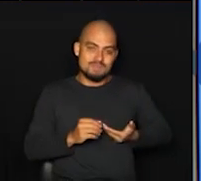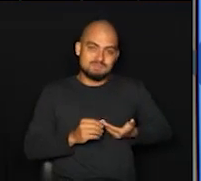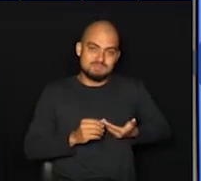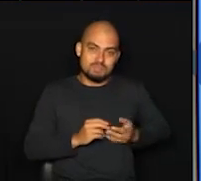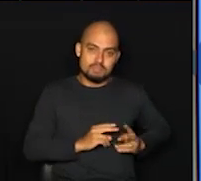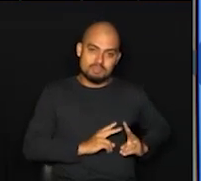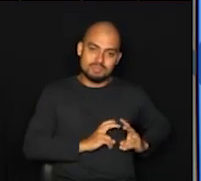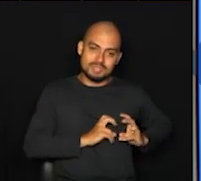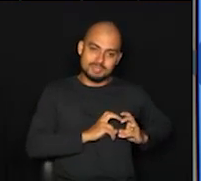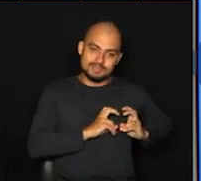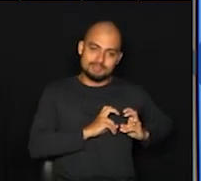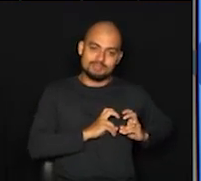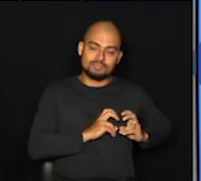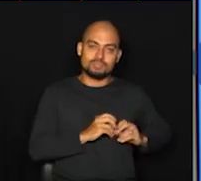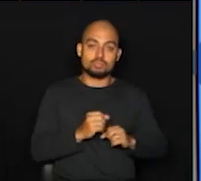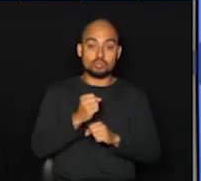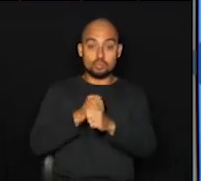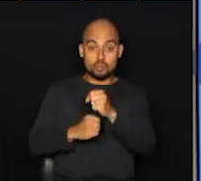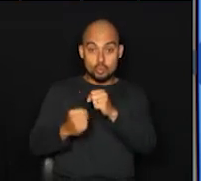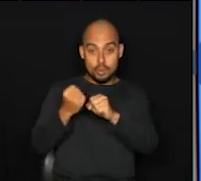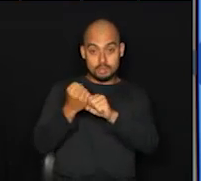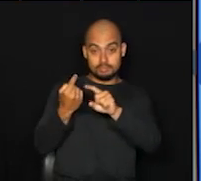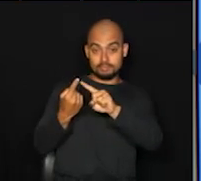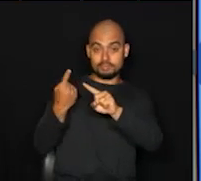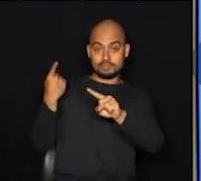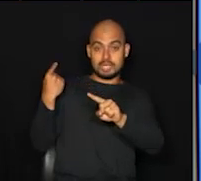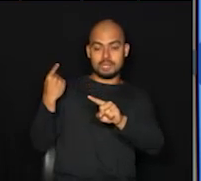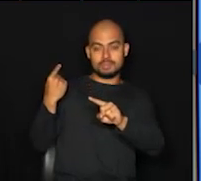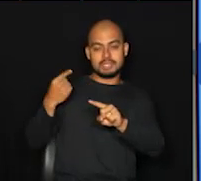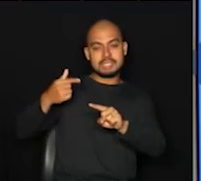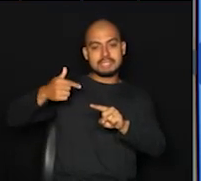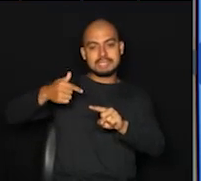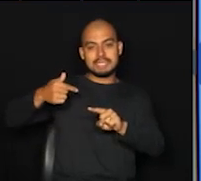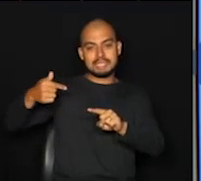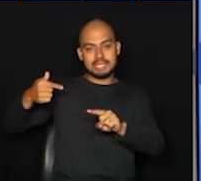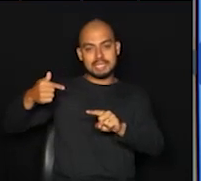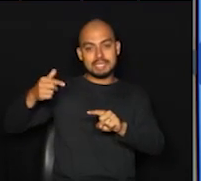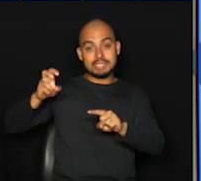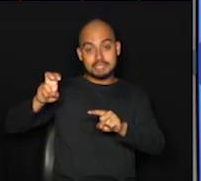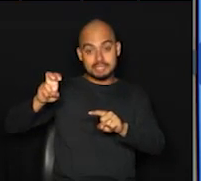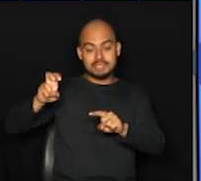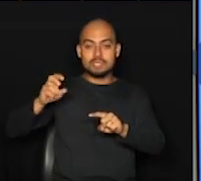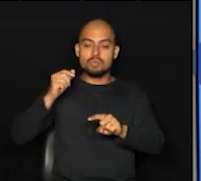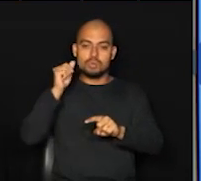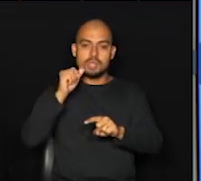mama. No ano passado, nesse mesmo período, foram 75 óbitos.